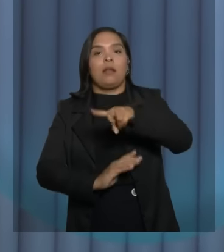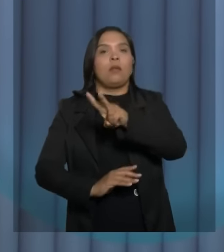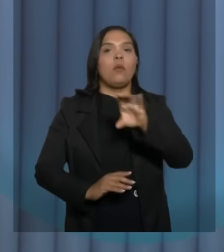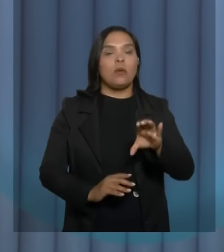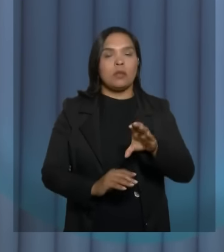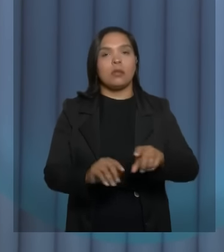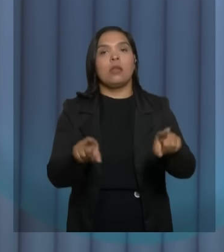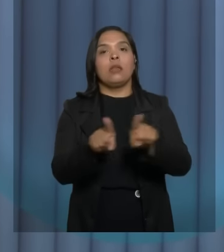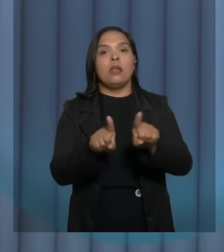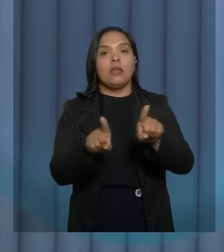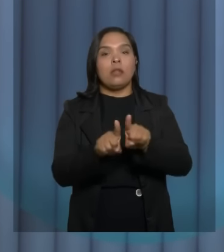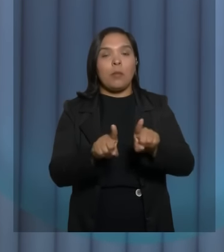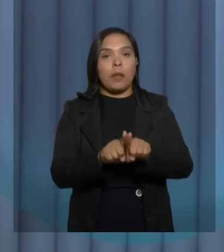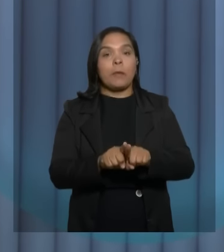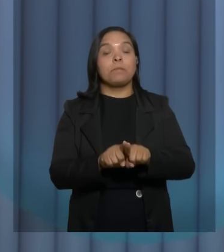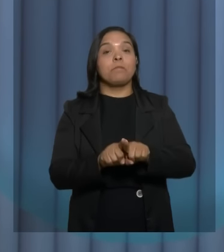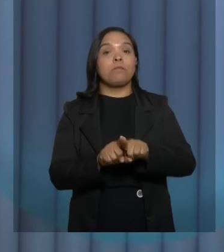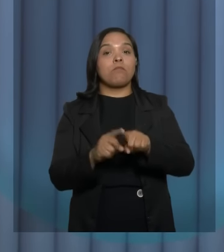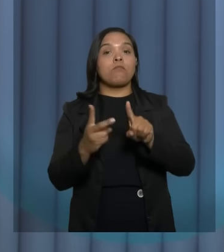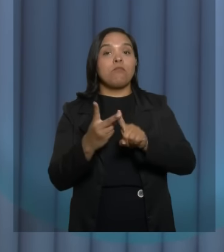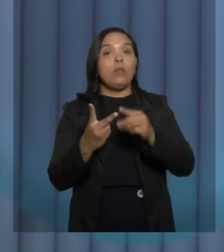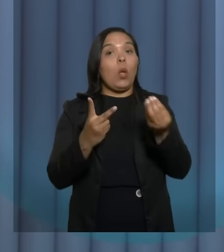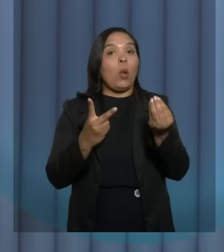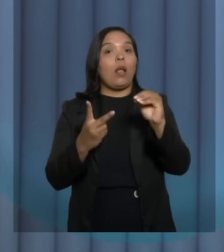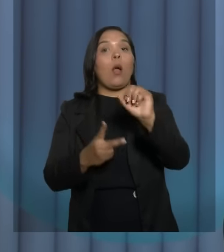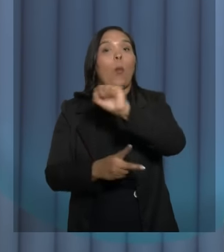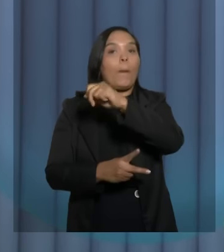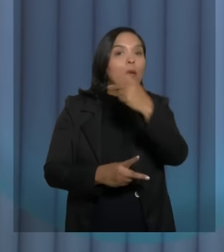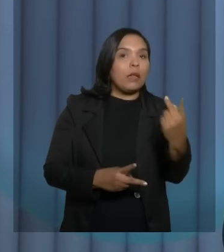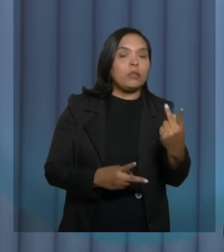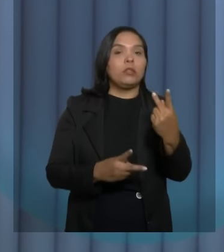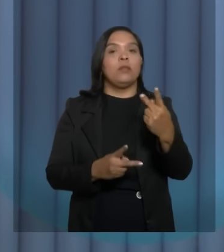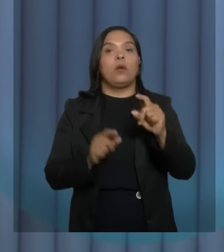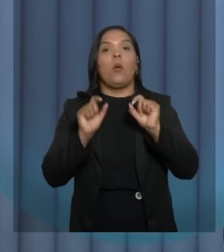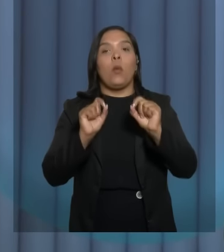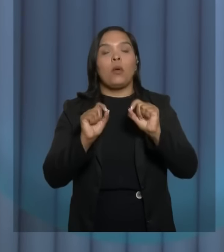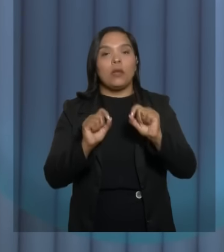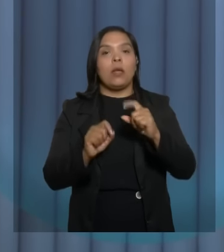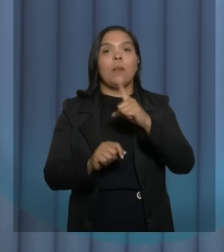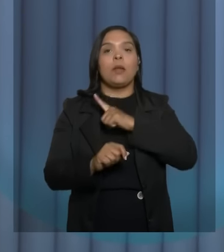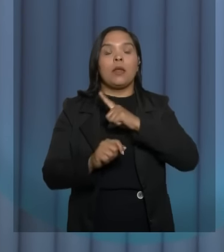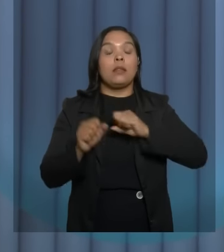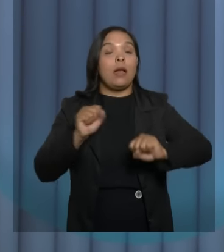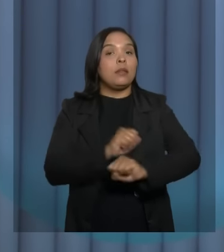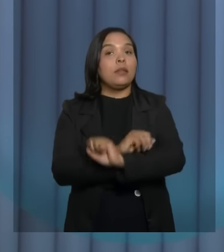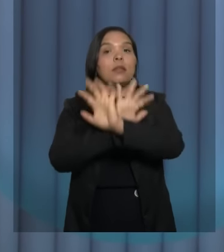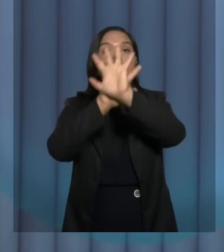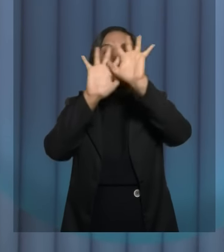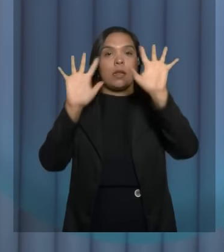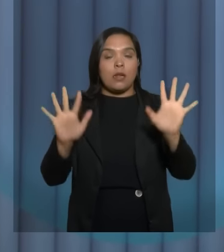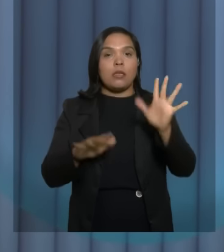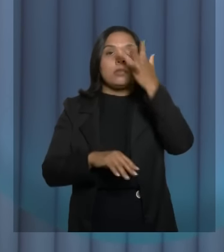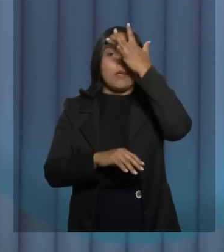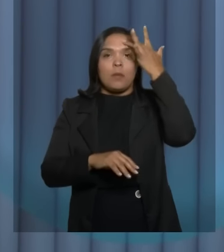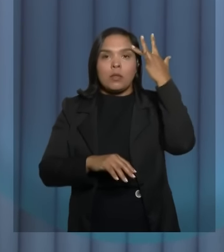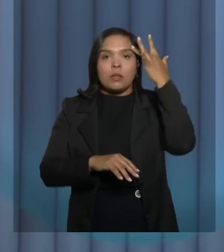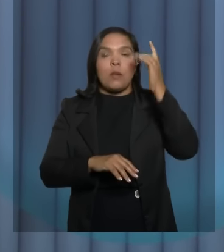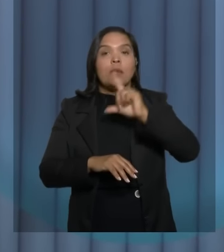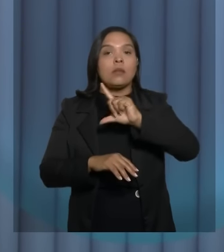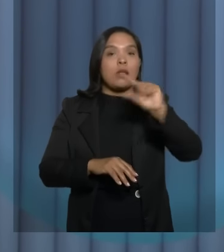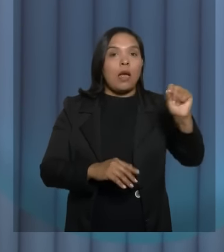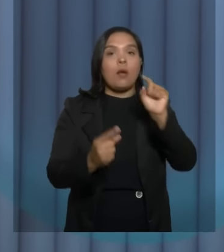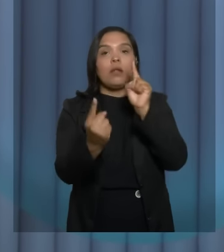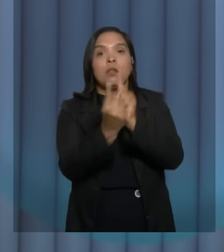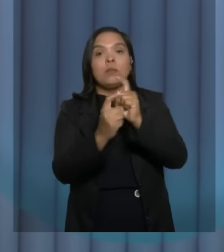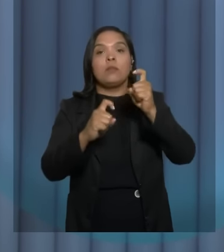fazer mais. Vamos colocar um aplicativo. Já tem várias cidades. Para quê? Para que tenha transparência e a pessoa saia do seu atendimento